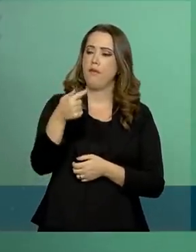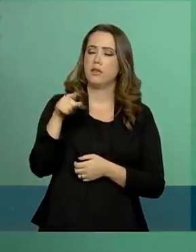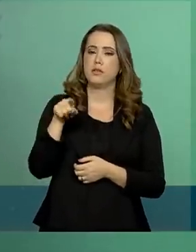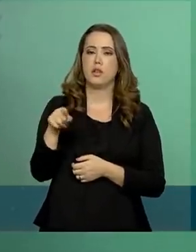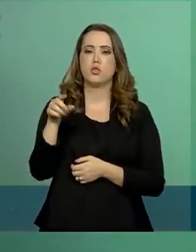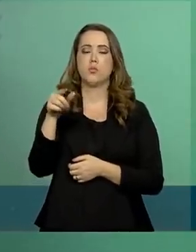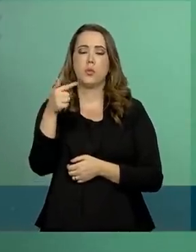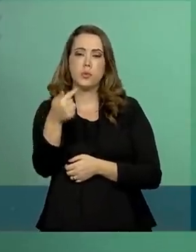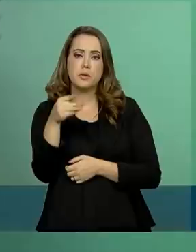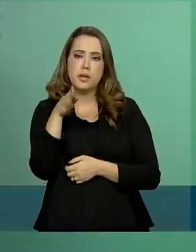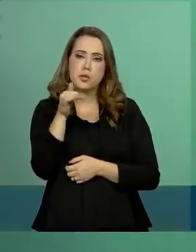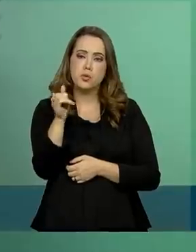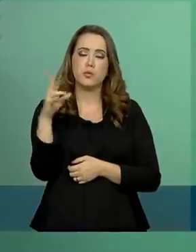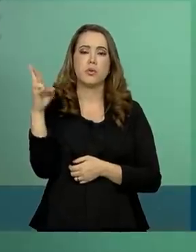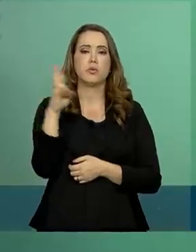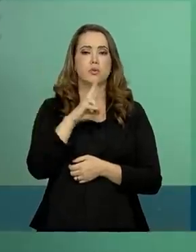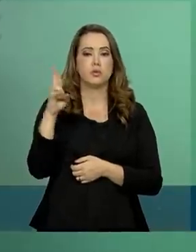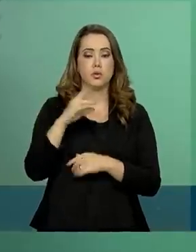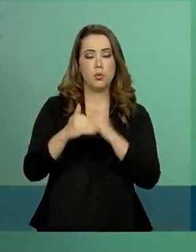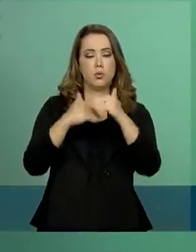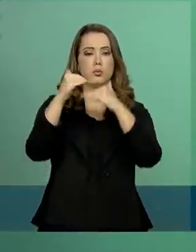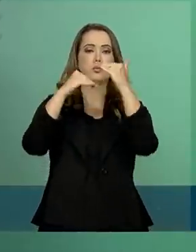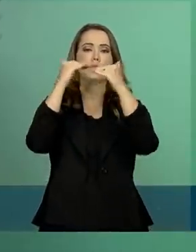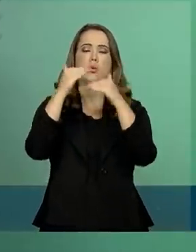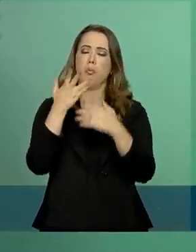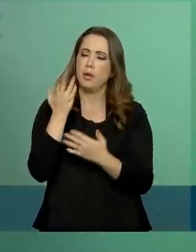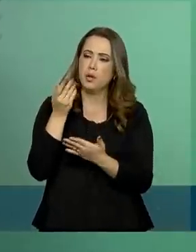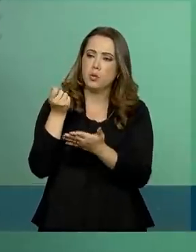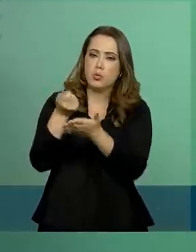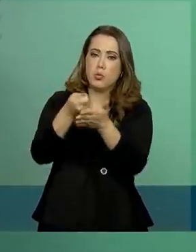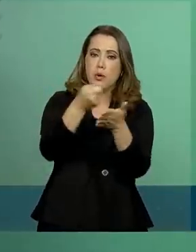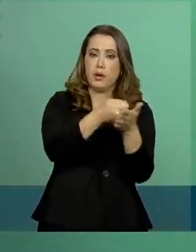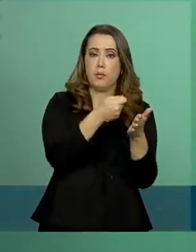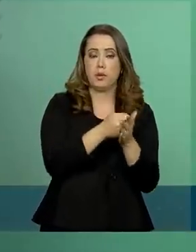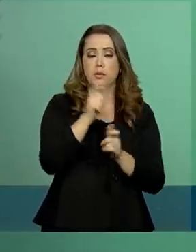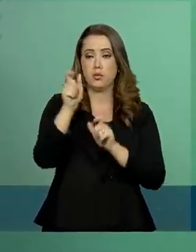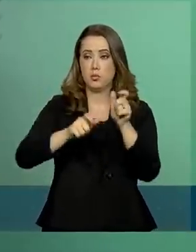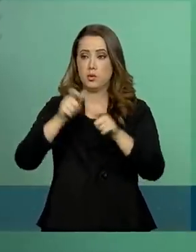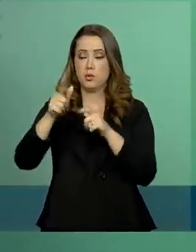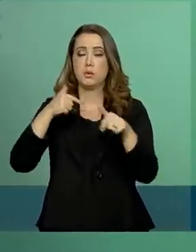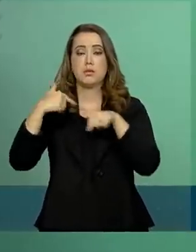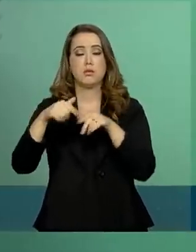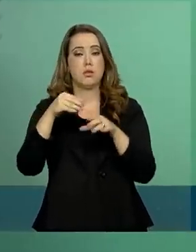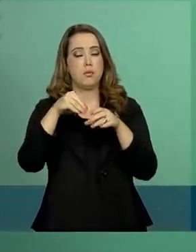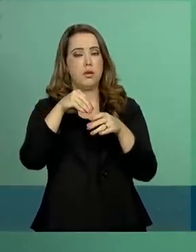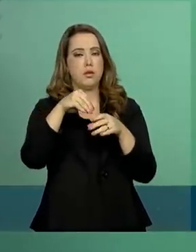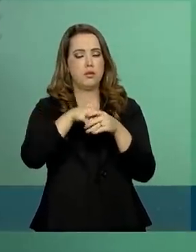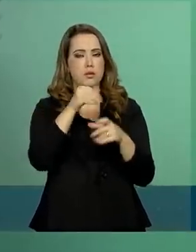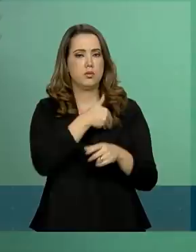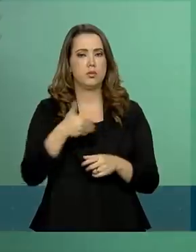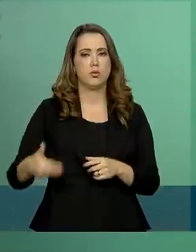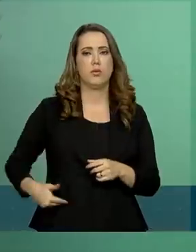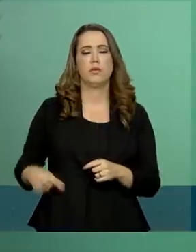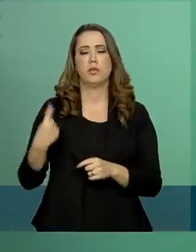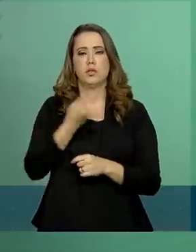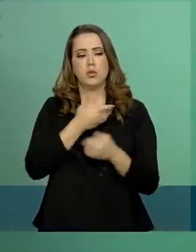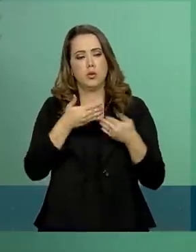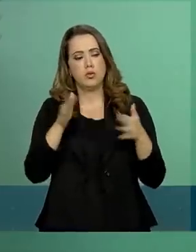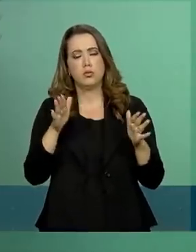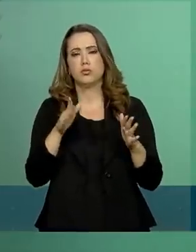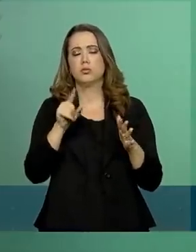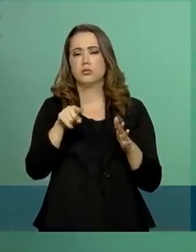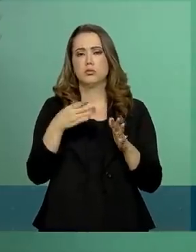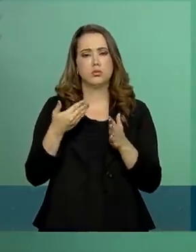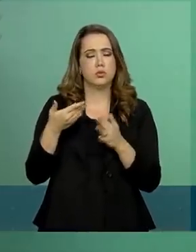bilhões de reais com o aumento na contribuição de servidores públicos, enquanto abriremos mão de 28